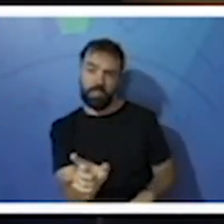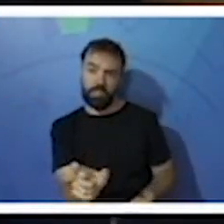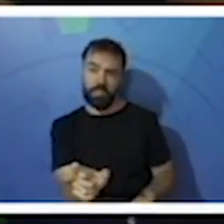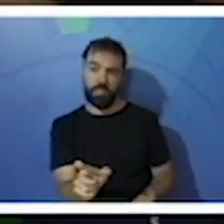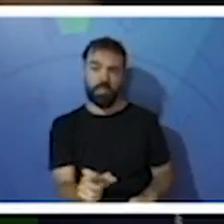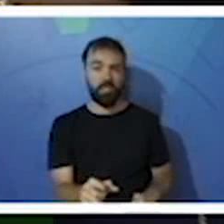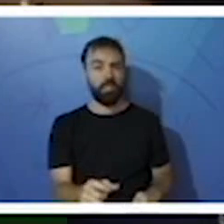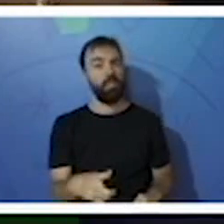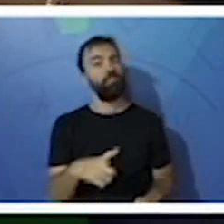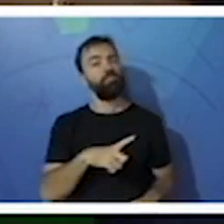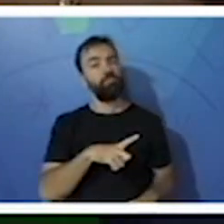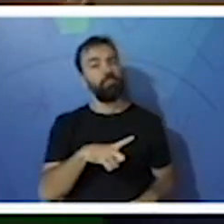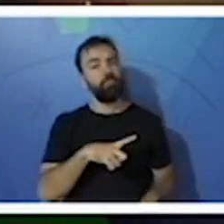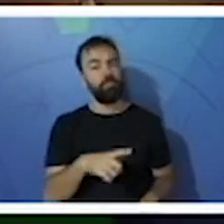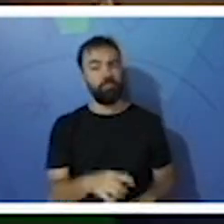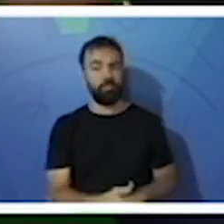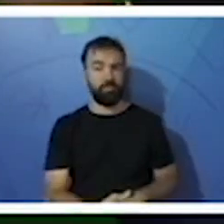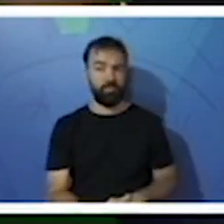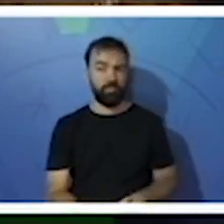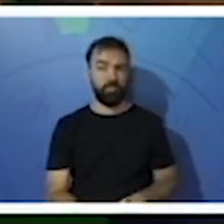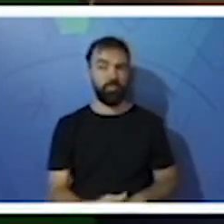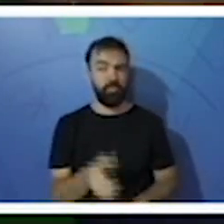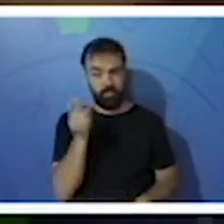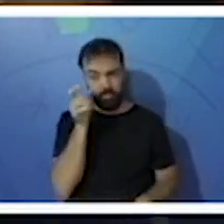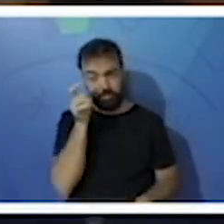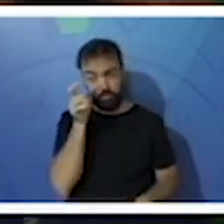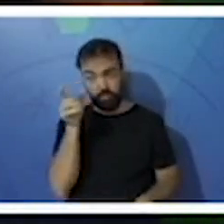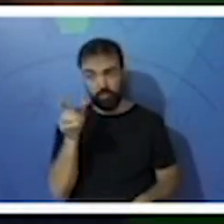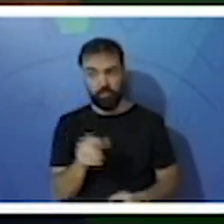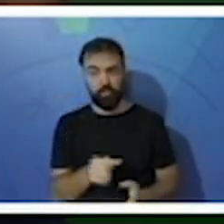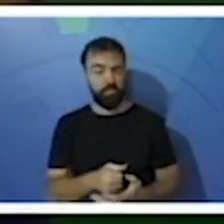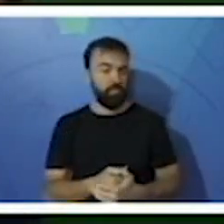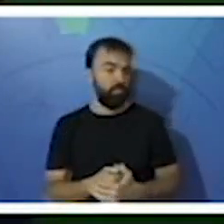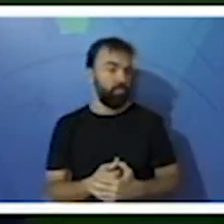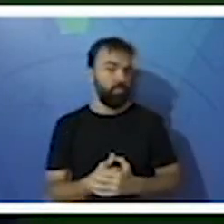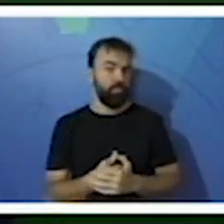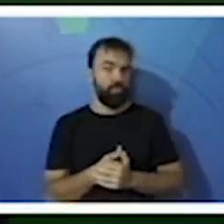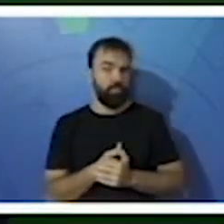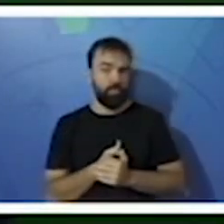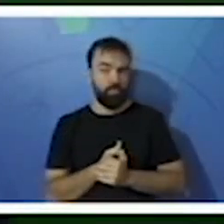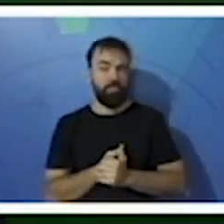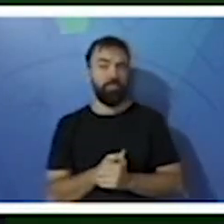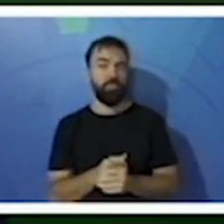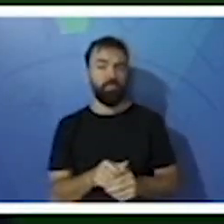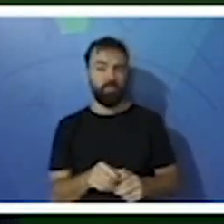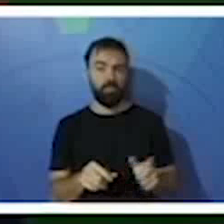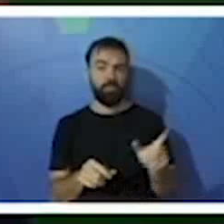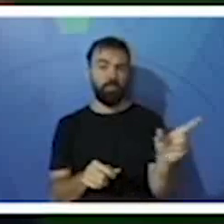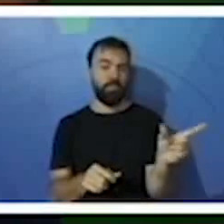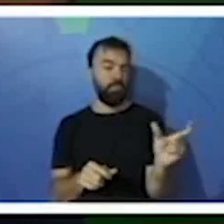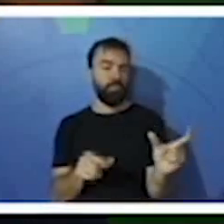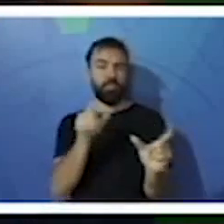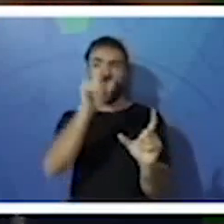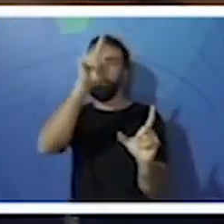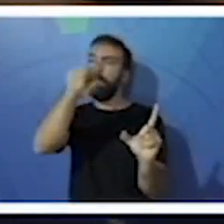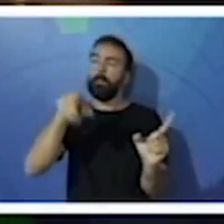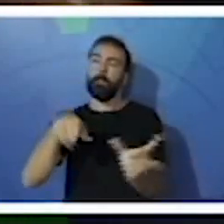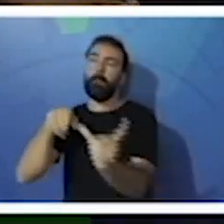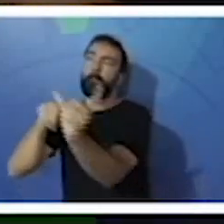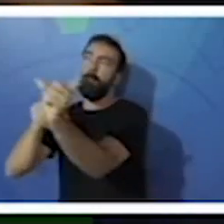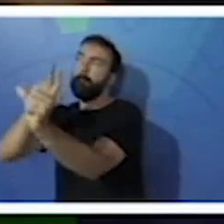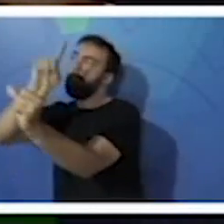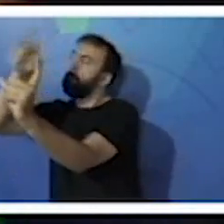vertebral. Então, vocês viram? Vocês podem preencher com calma. Vai riscando aos pouquinhos as palavrinhas